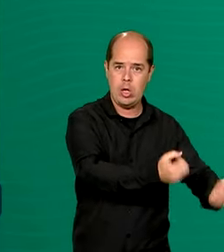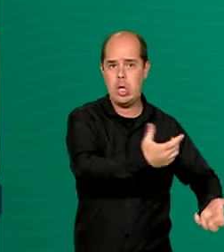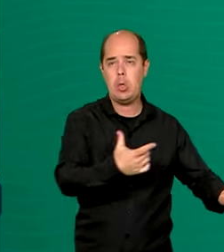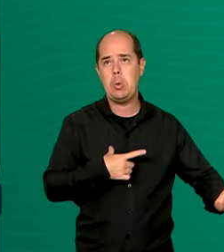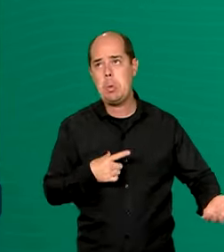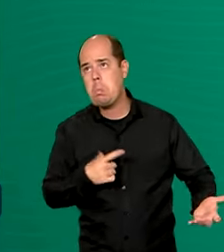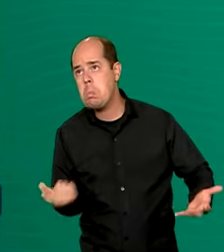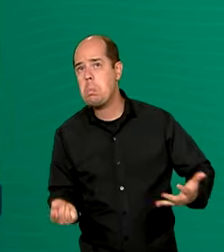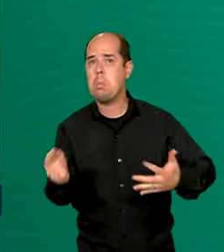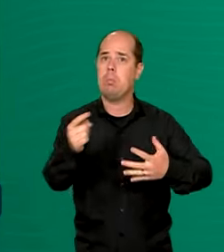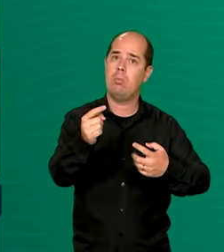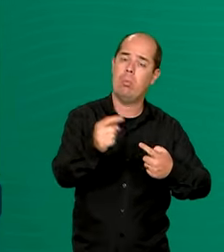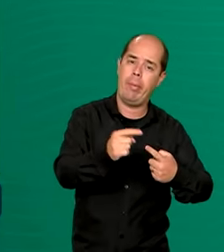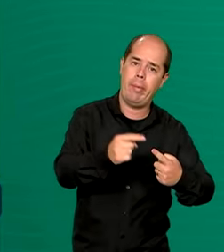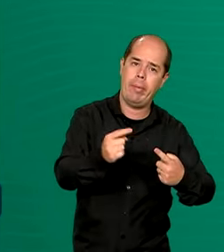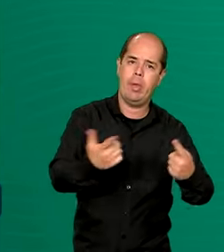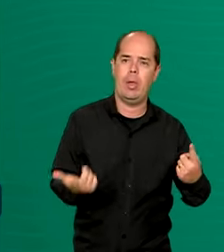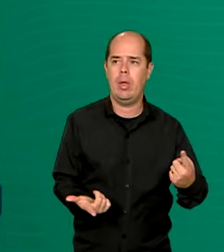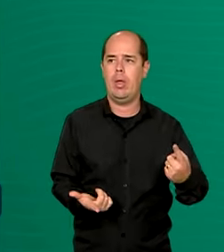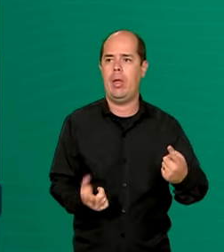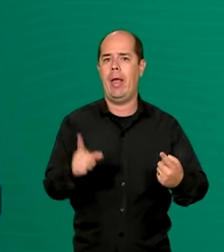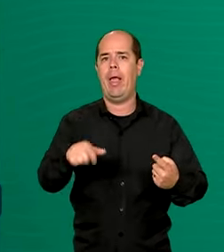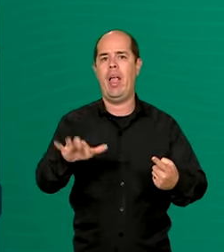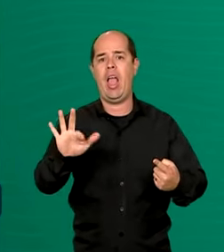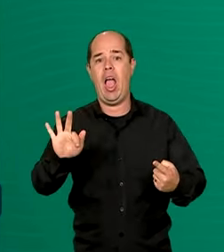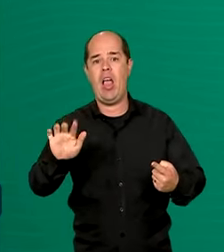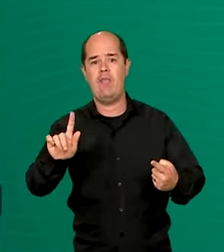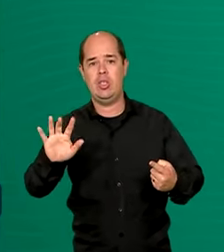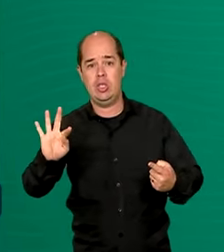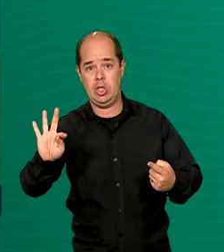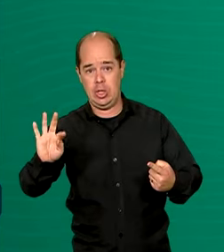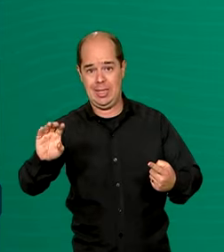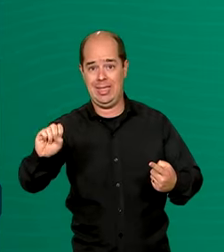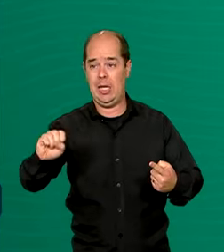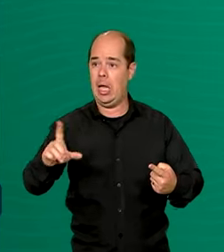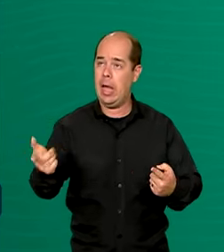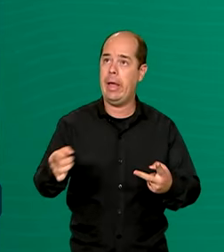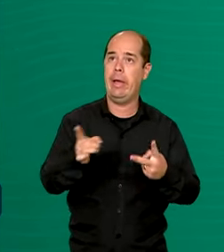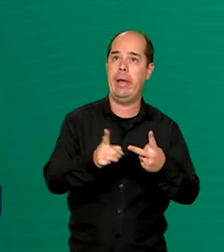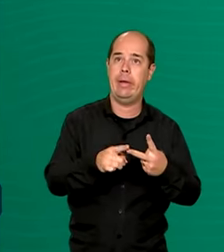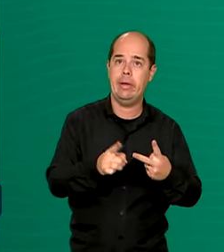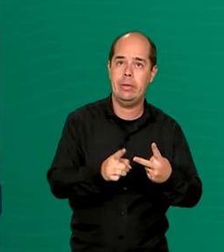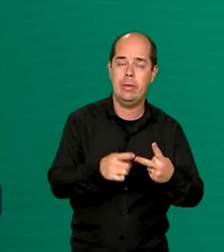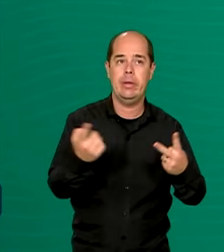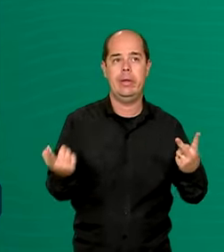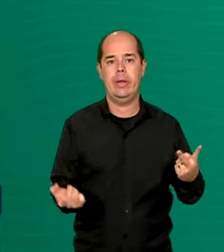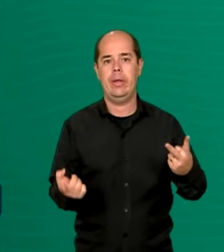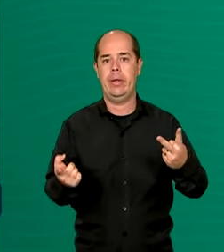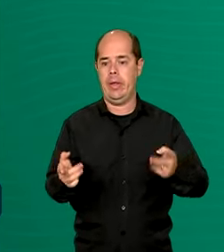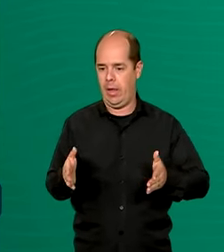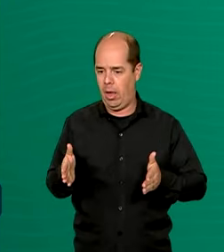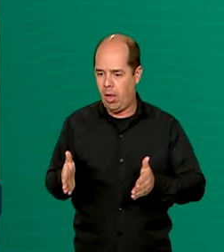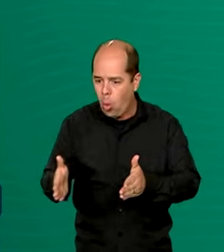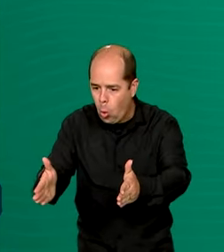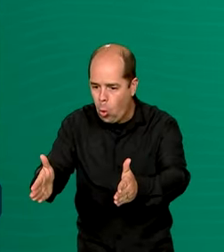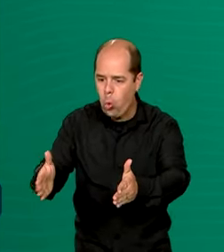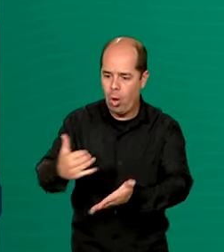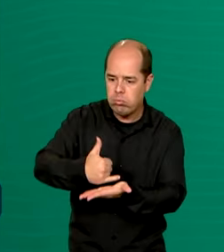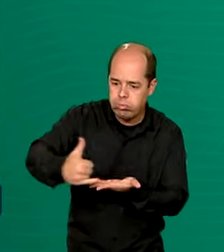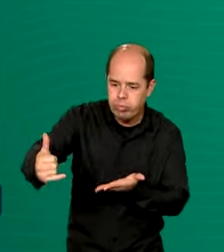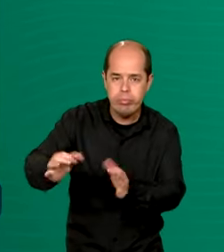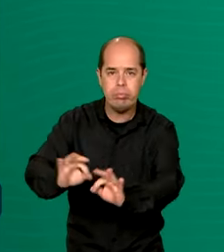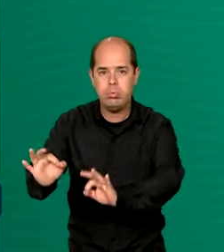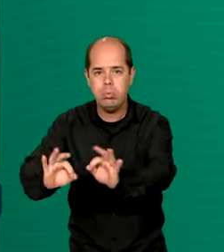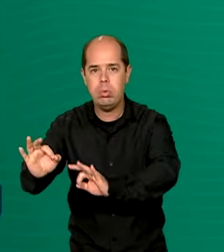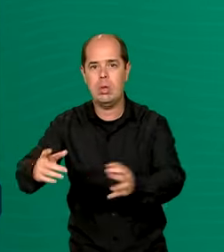a liberação de FGTS, recuperação das vias públicas pelo Ministério do Transporte, a questão